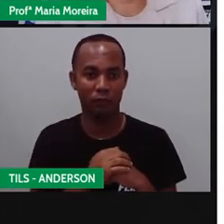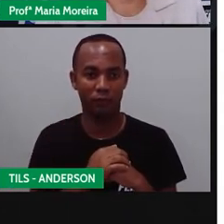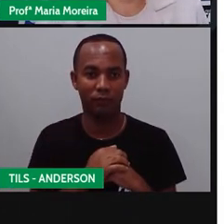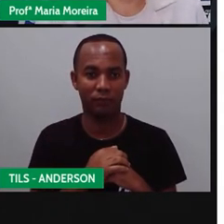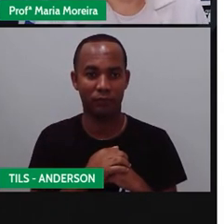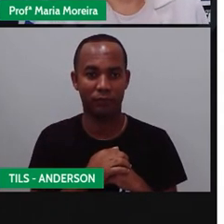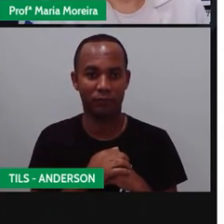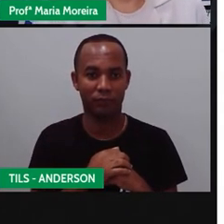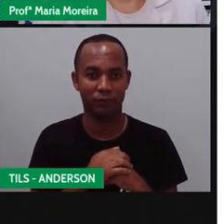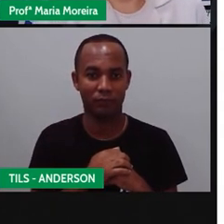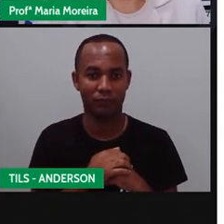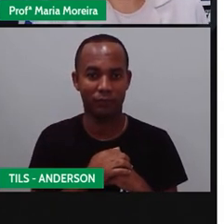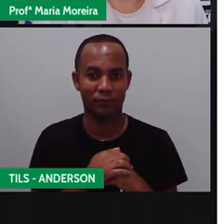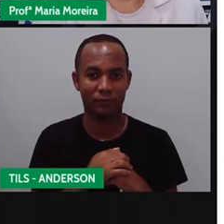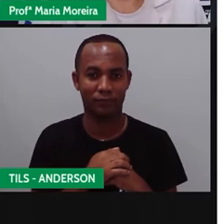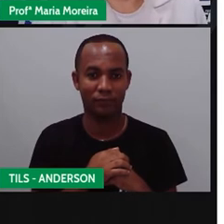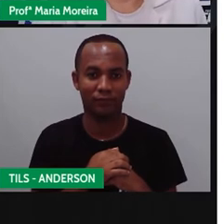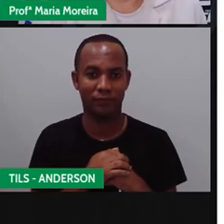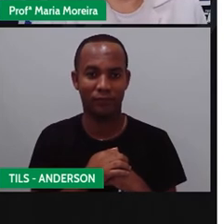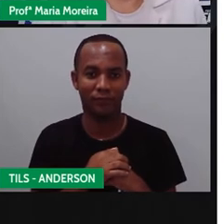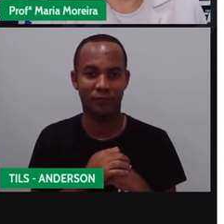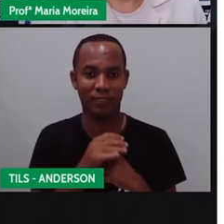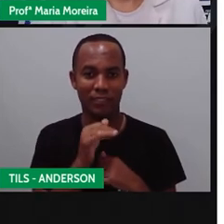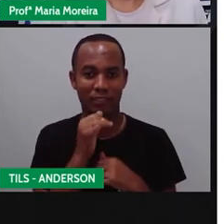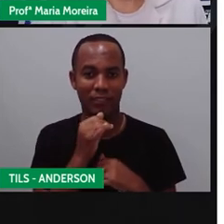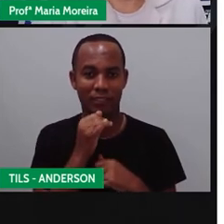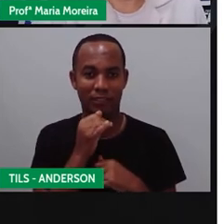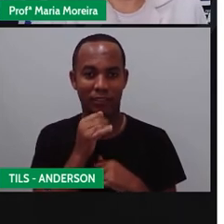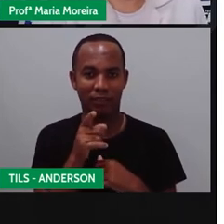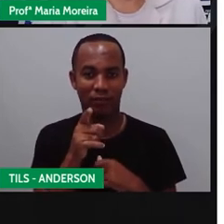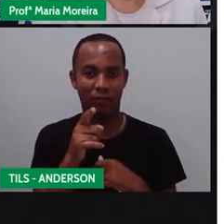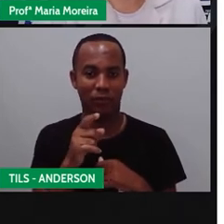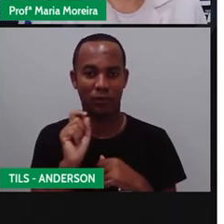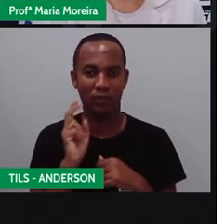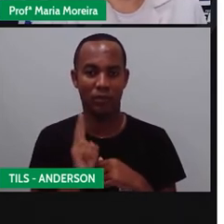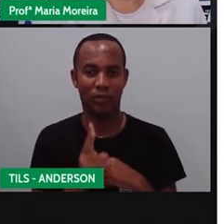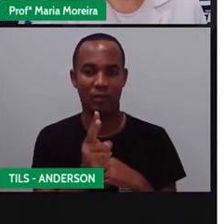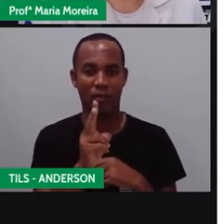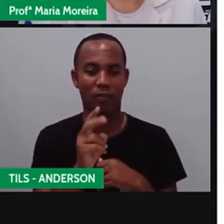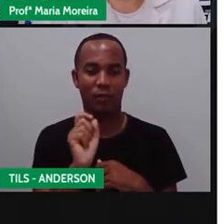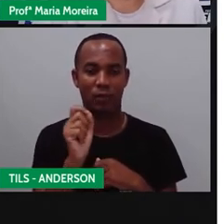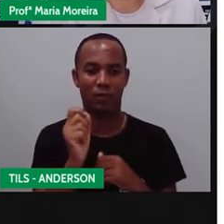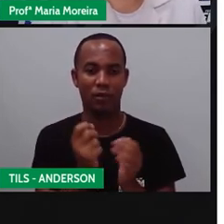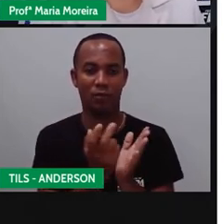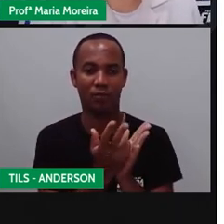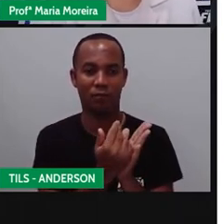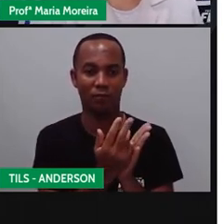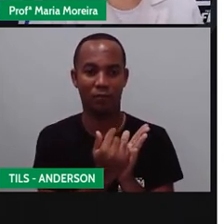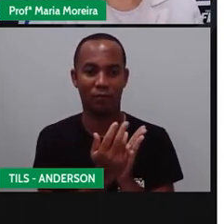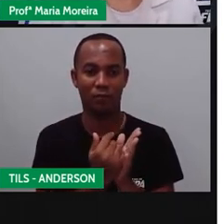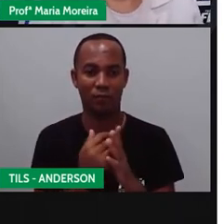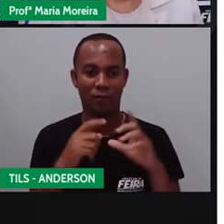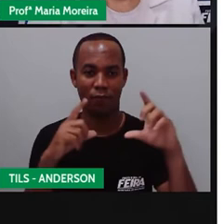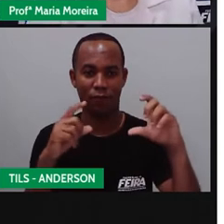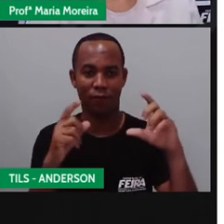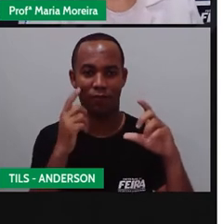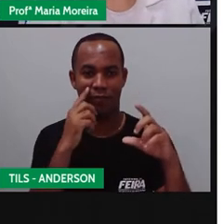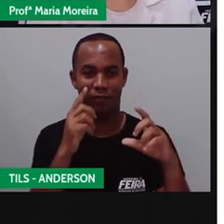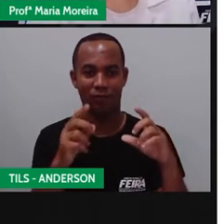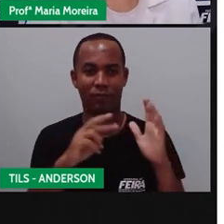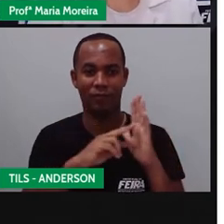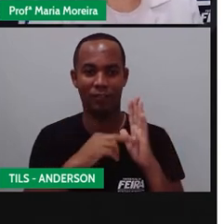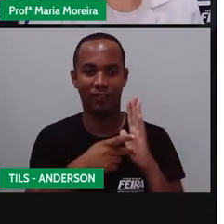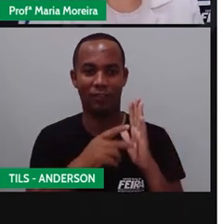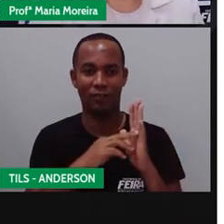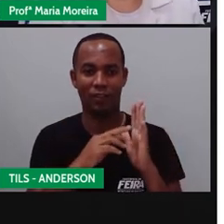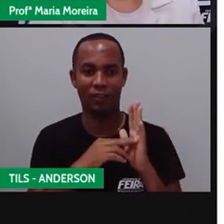Seguindo. Bom, as placas, por exemplo, sempre possuem símbolos que trazem significados. que têm